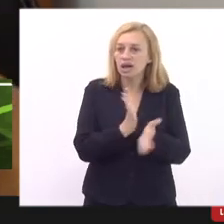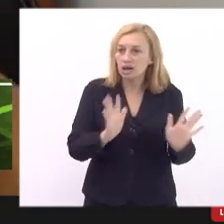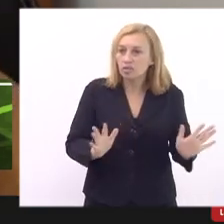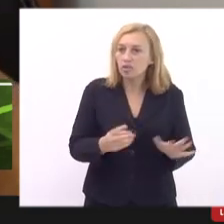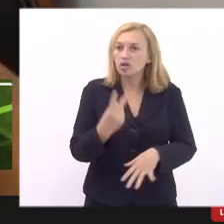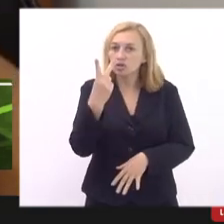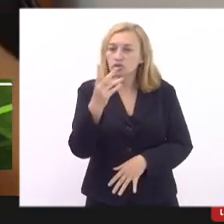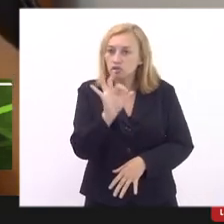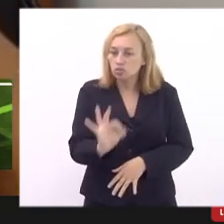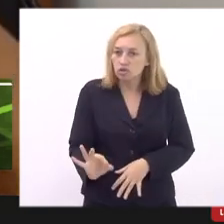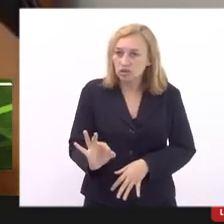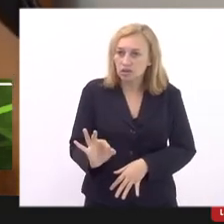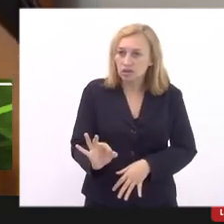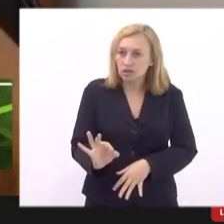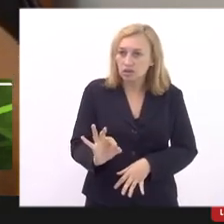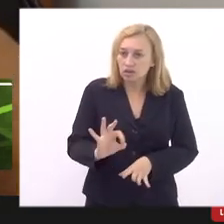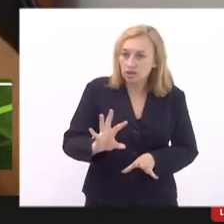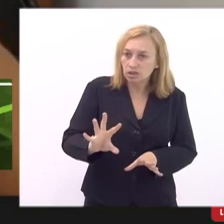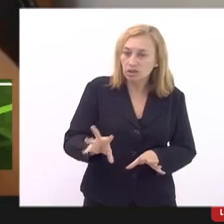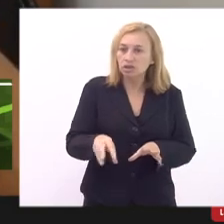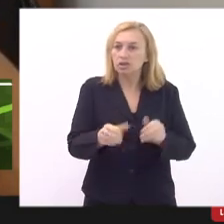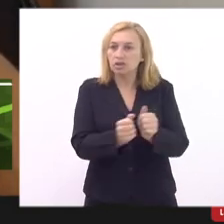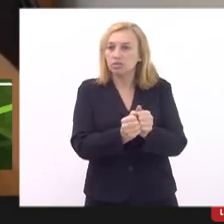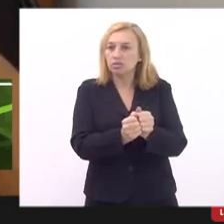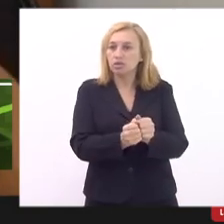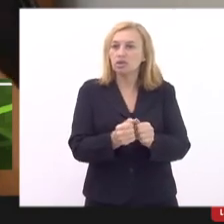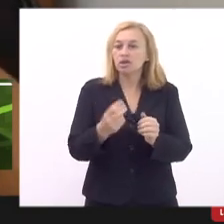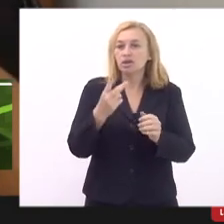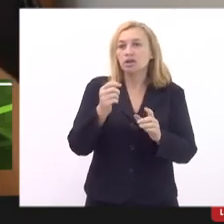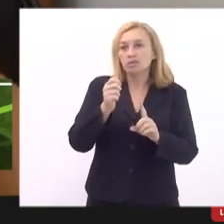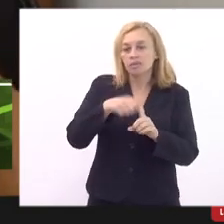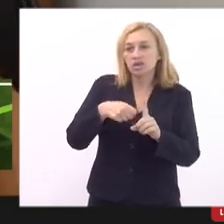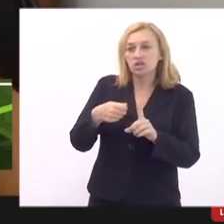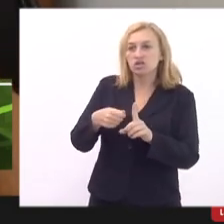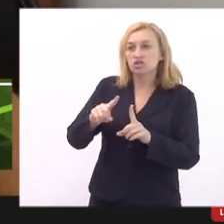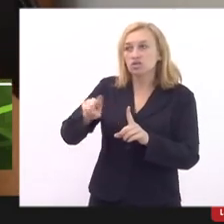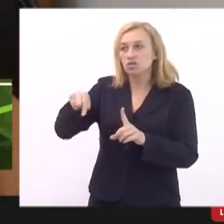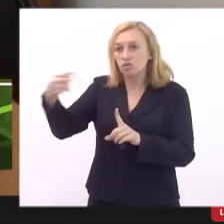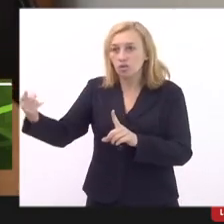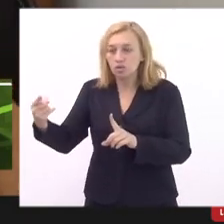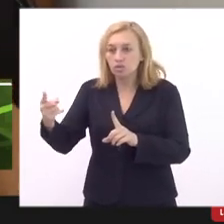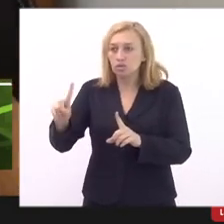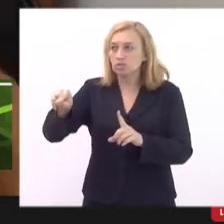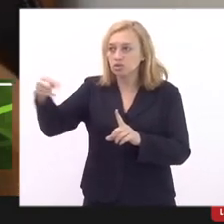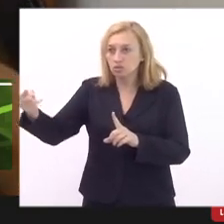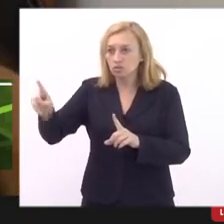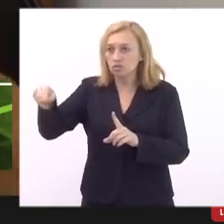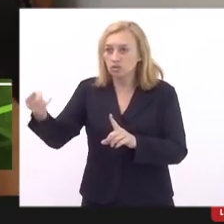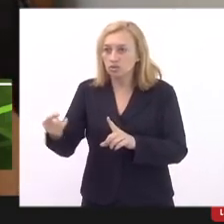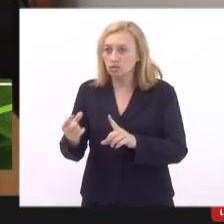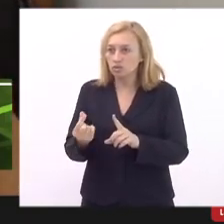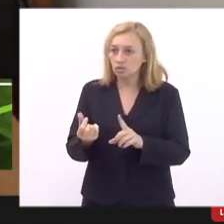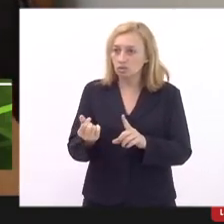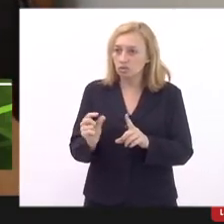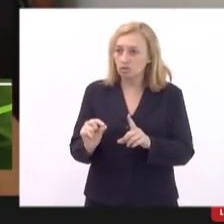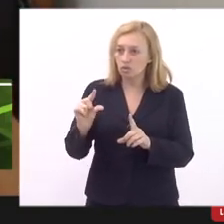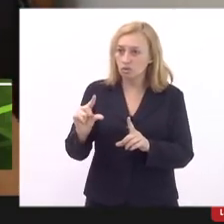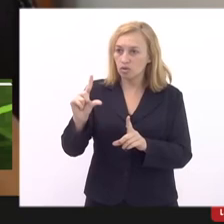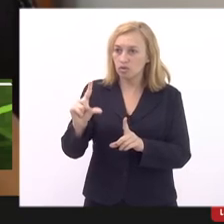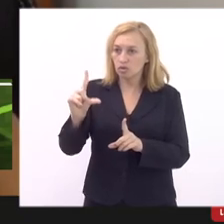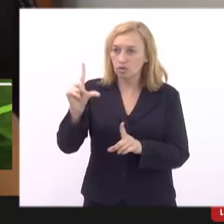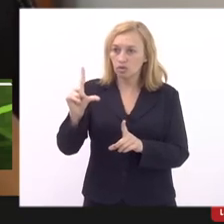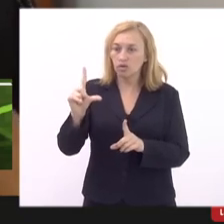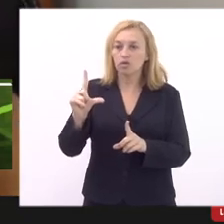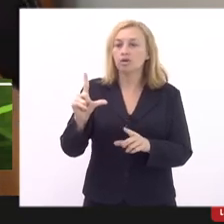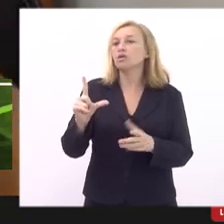12% acumulado em um ano mês que vem ela vai ter mais um pouquinho outro mês mais um pouquinho mais um pouquinho esse índice vai ser utilizado por um